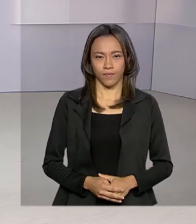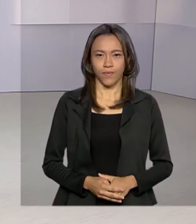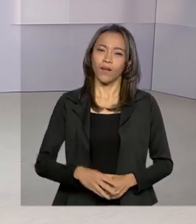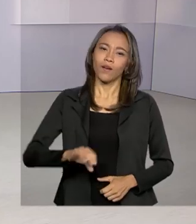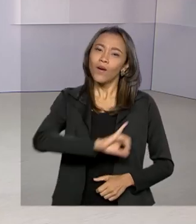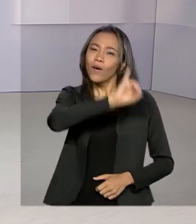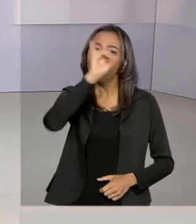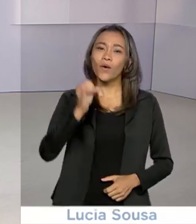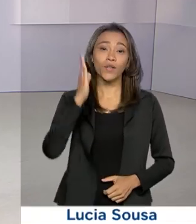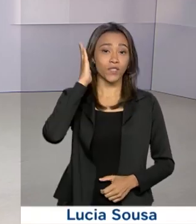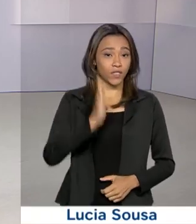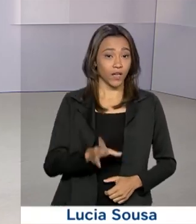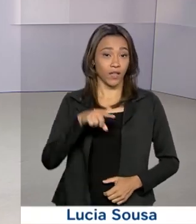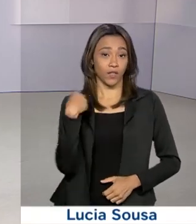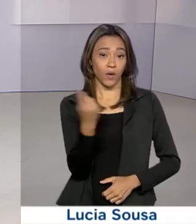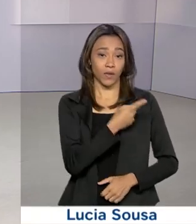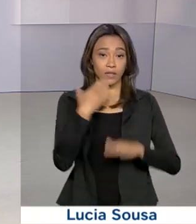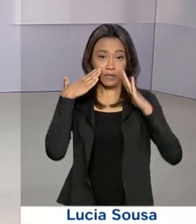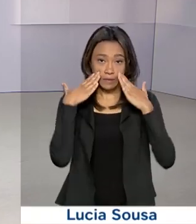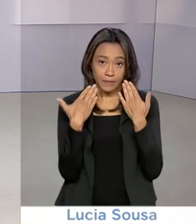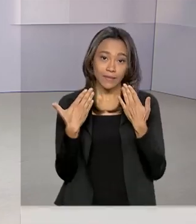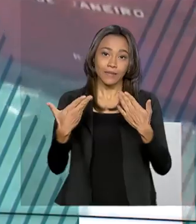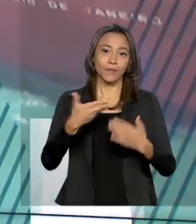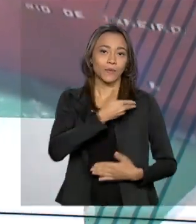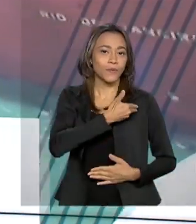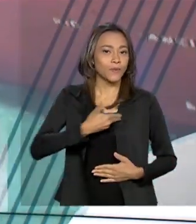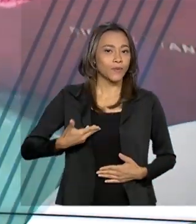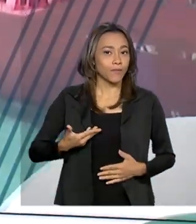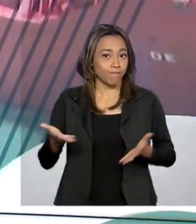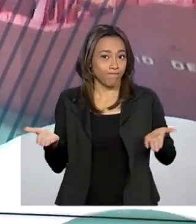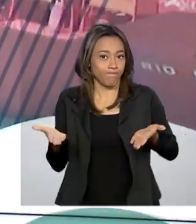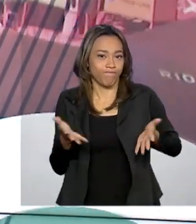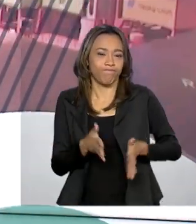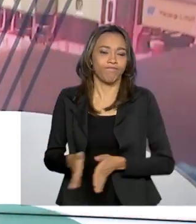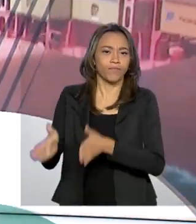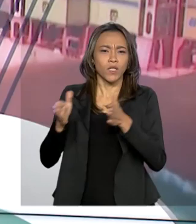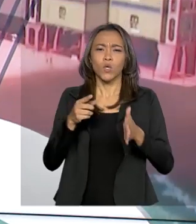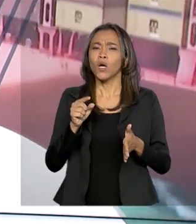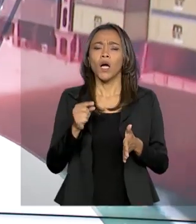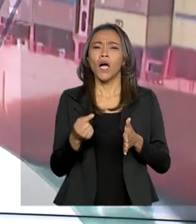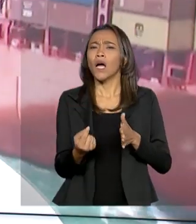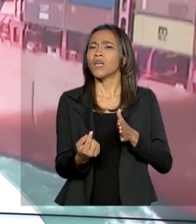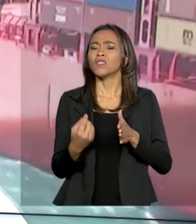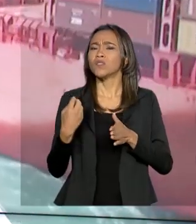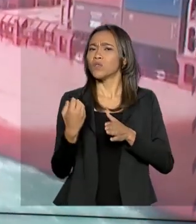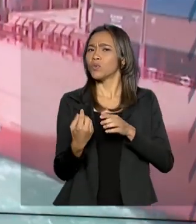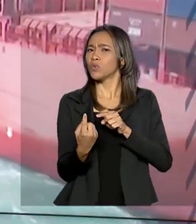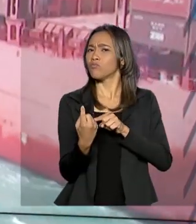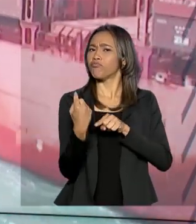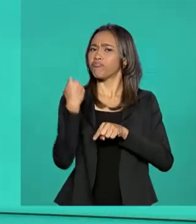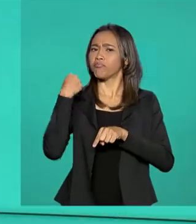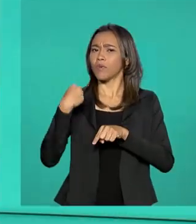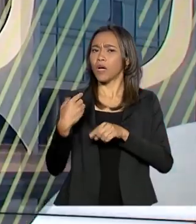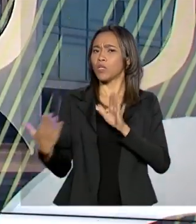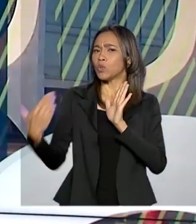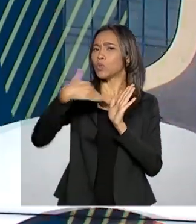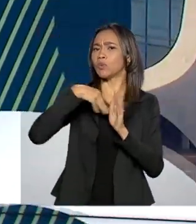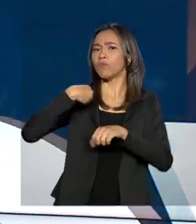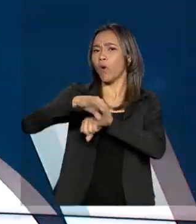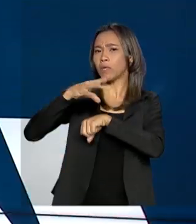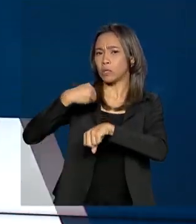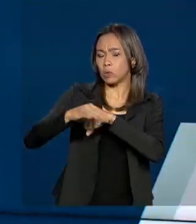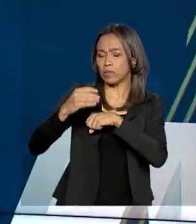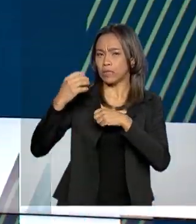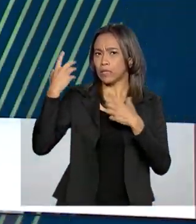Olá, já estamos no ar com o governo agora. Os últimos acontecimentos no Oriente Médio têm despertado preocupação